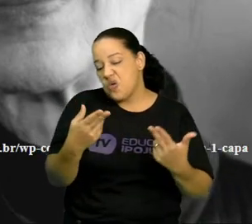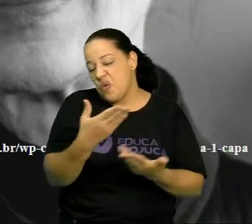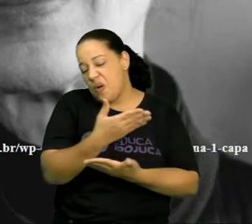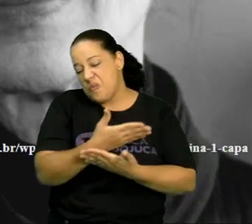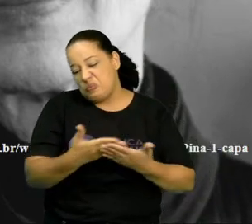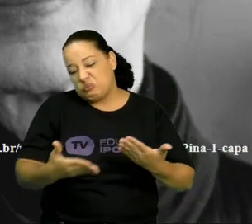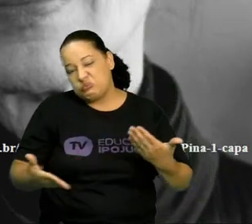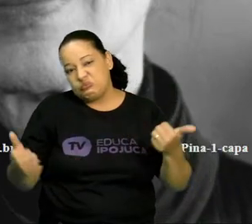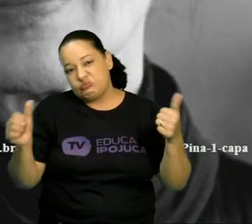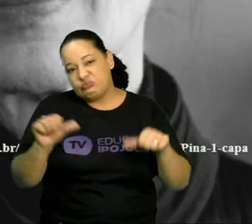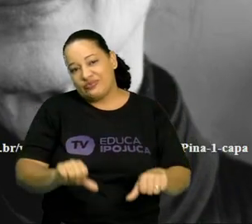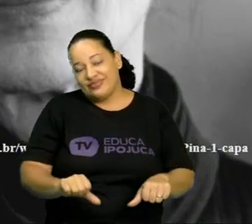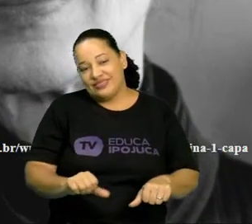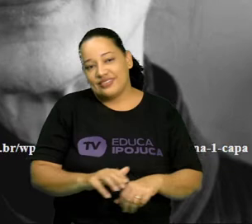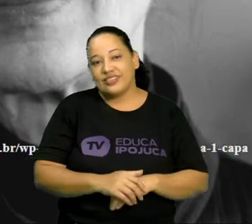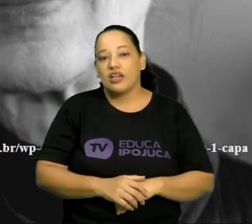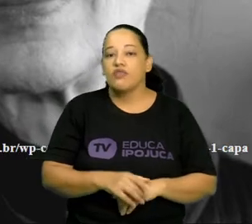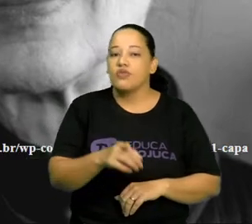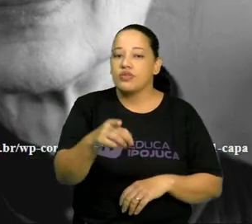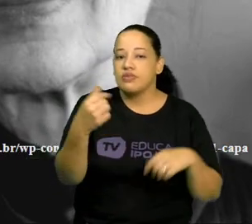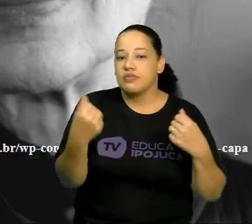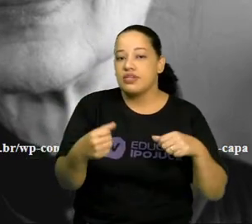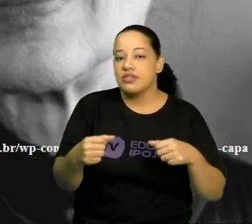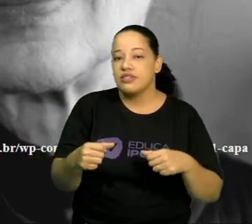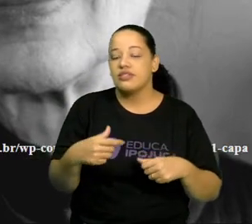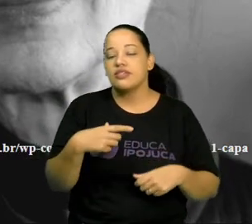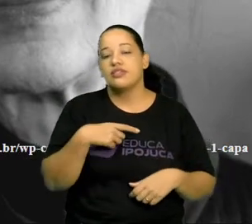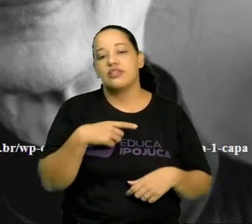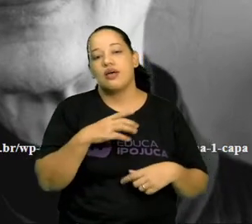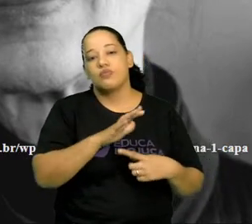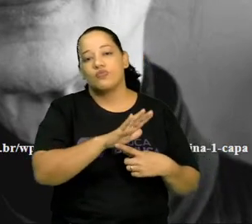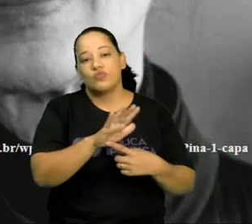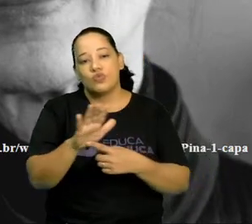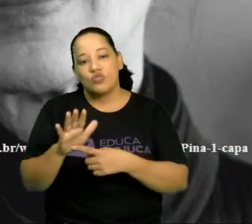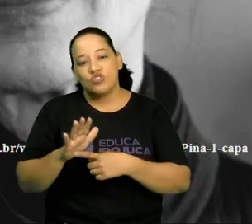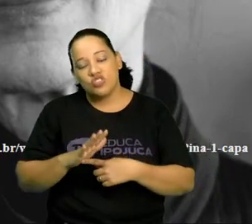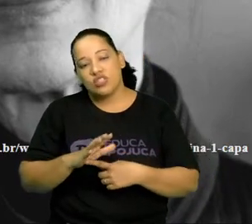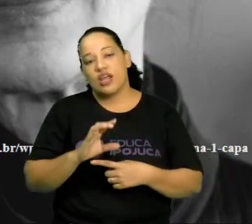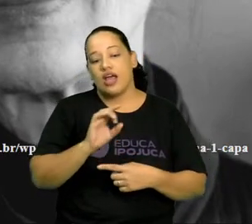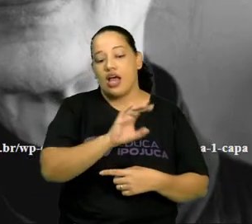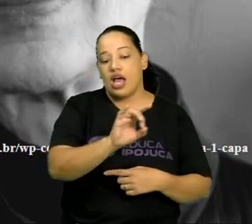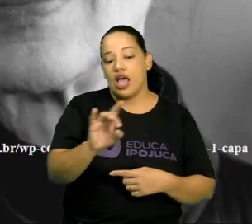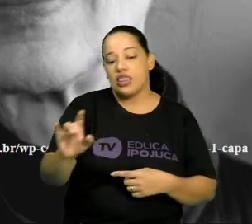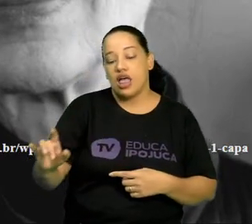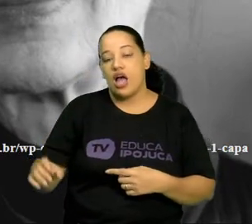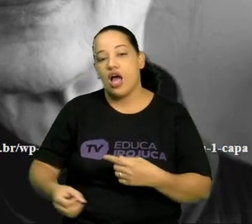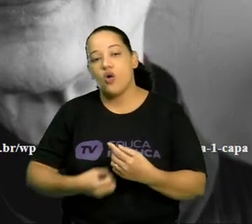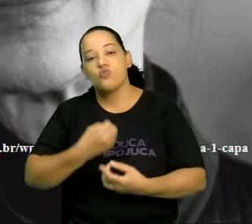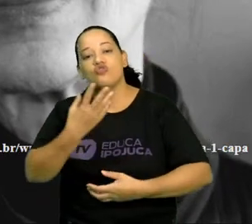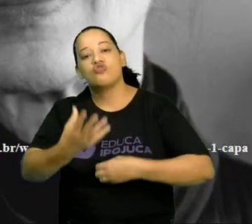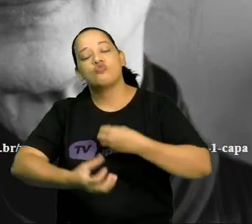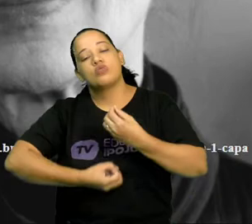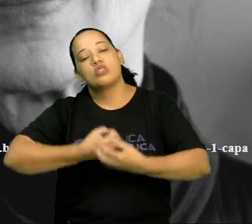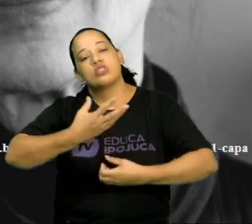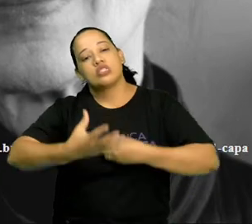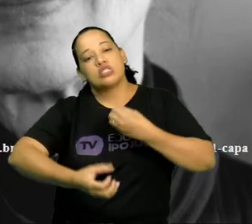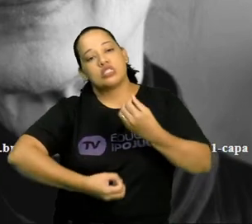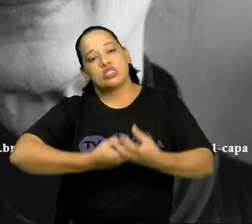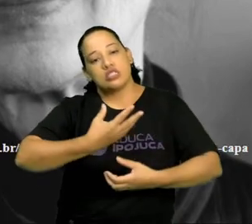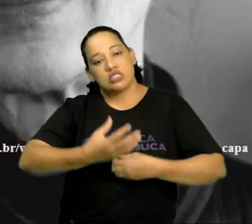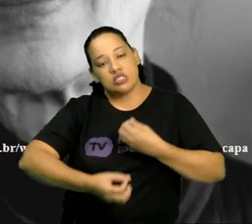Você tem que deixar que cada um se expresse por suas motivações